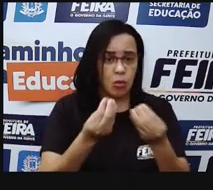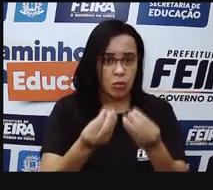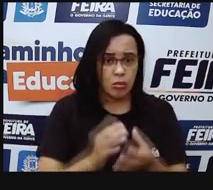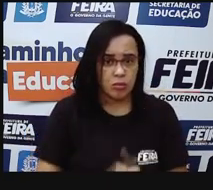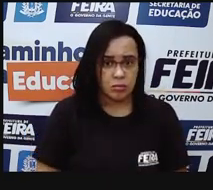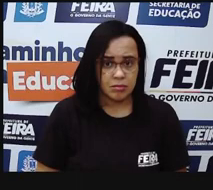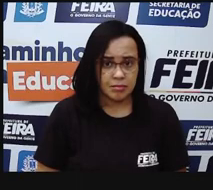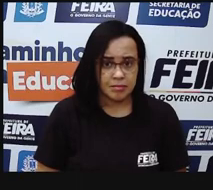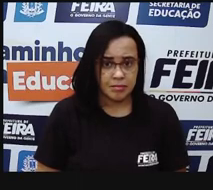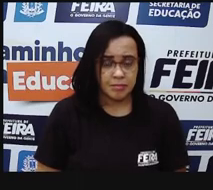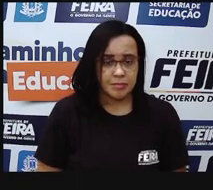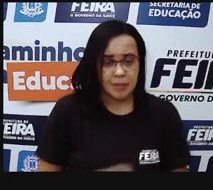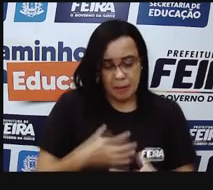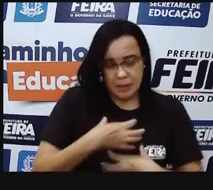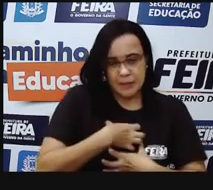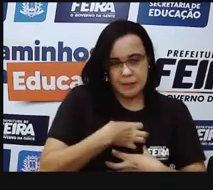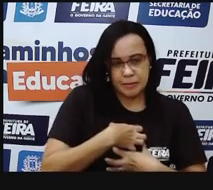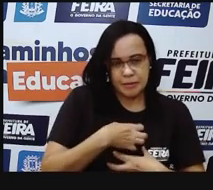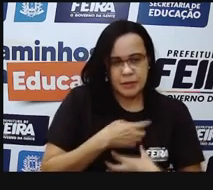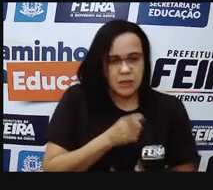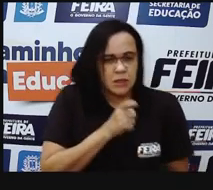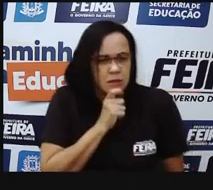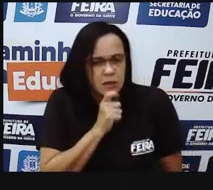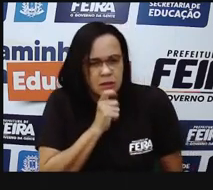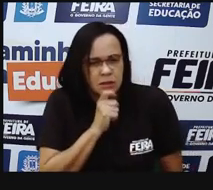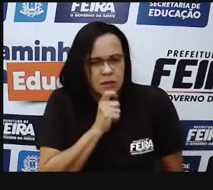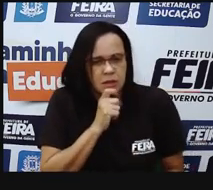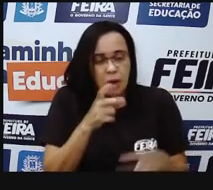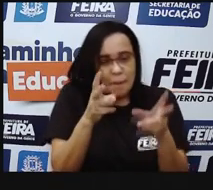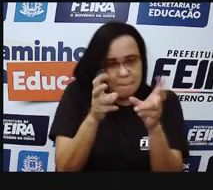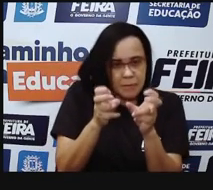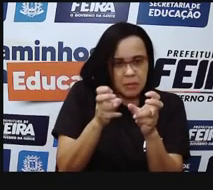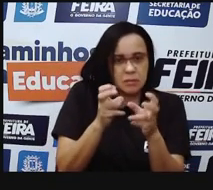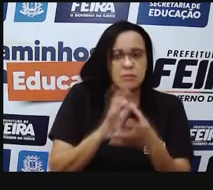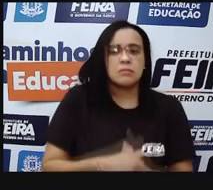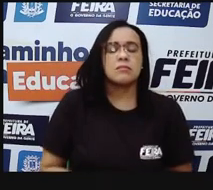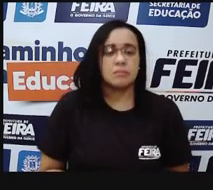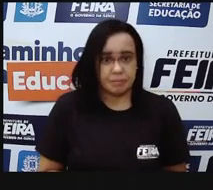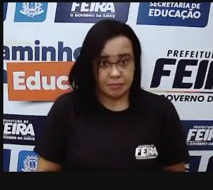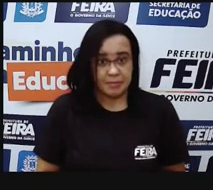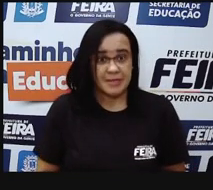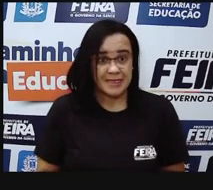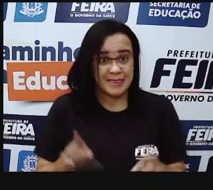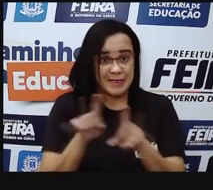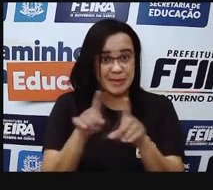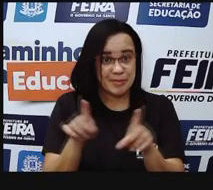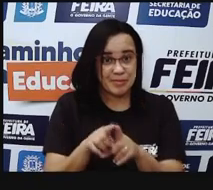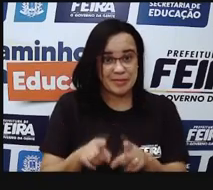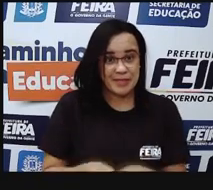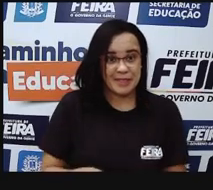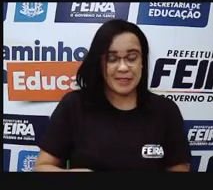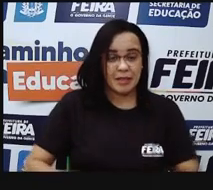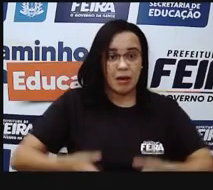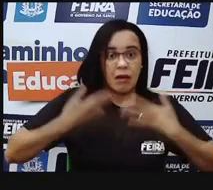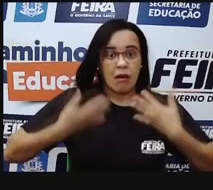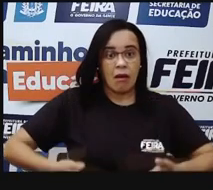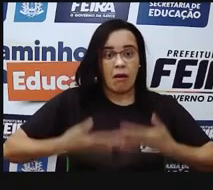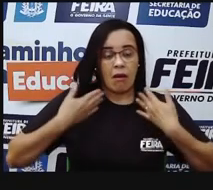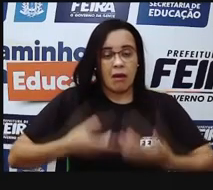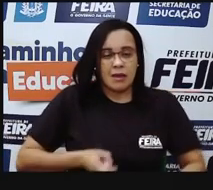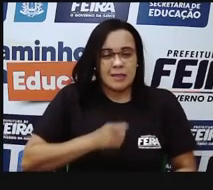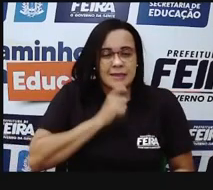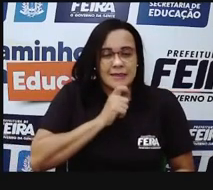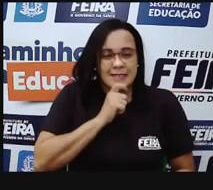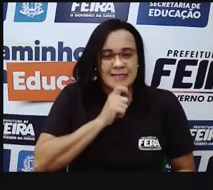né? Ter a sensação do frio. Pró, quando a senhora fala aí de frio e de calor, imagine, por exemplo, que alguém, ó, segurou